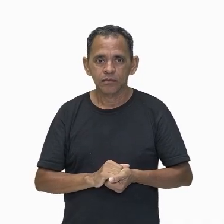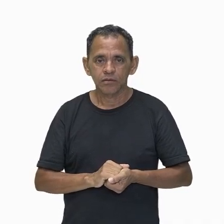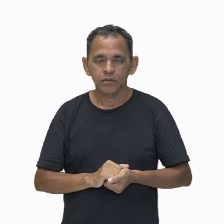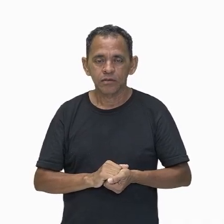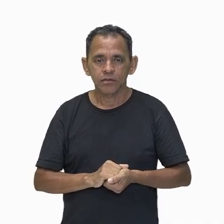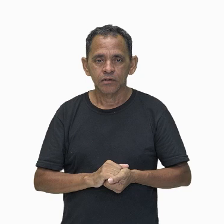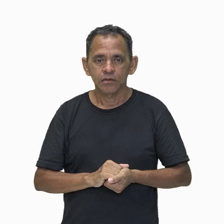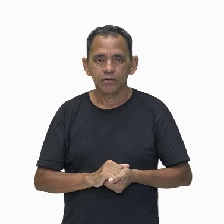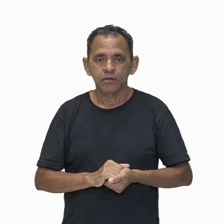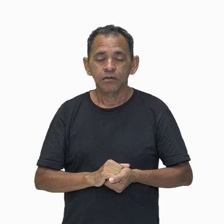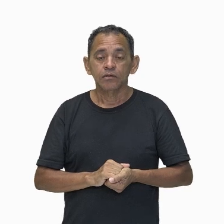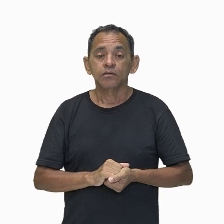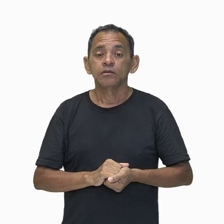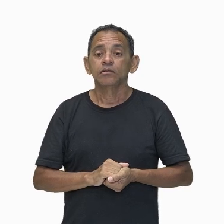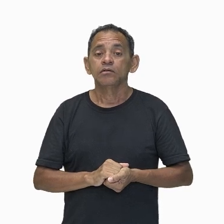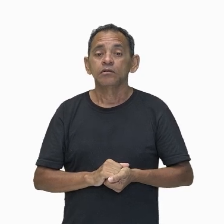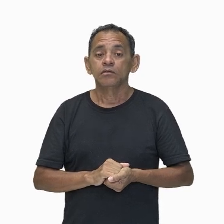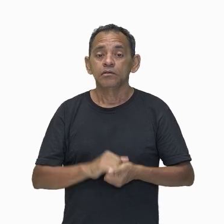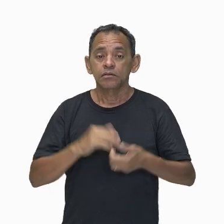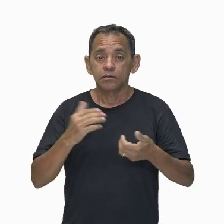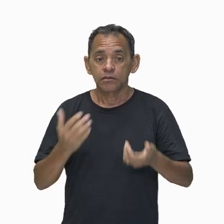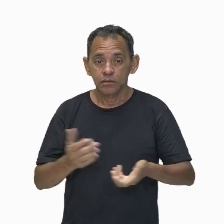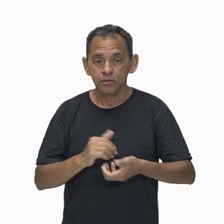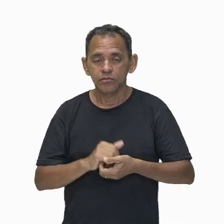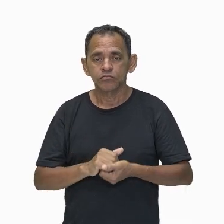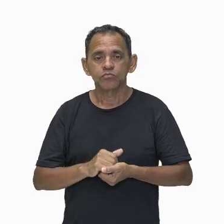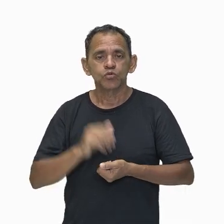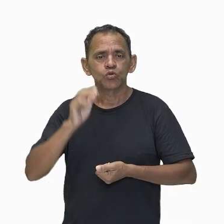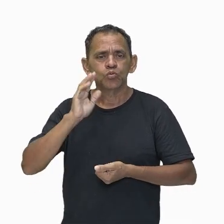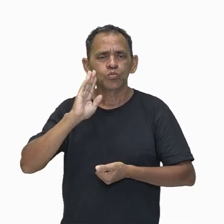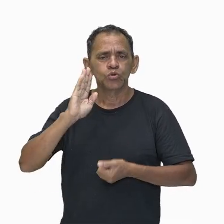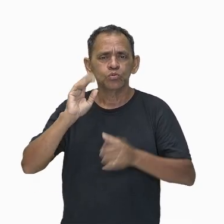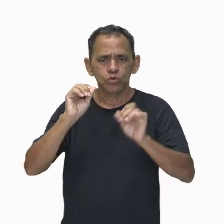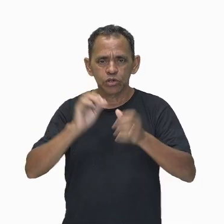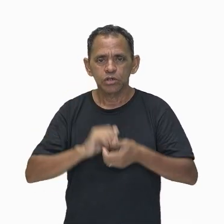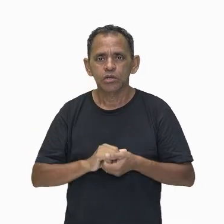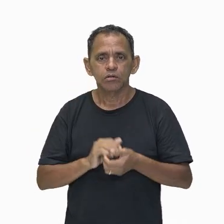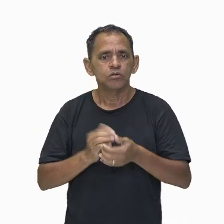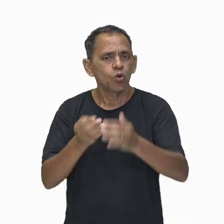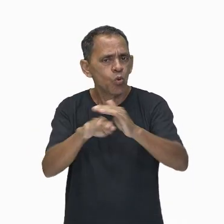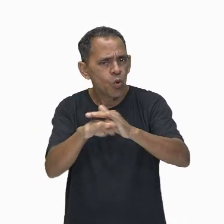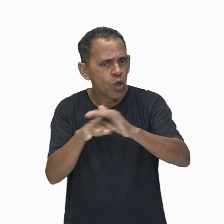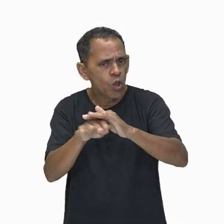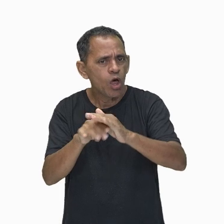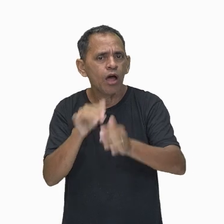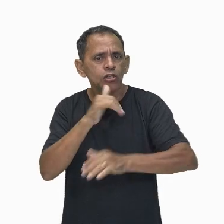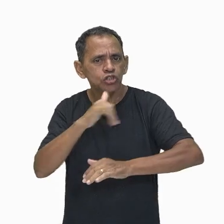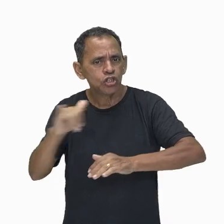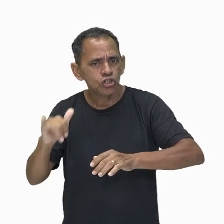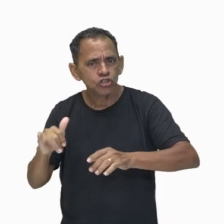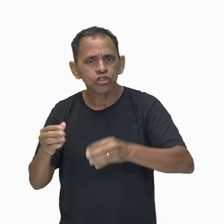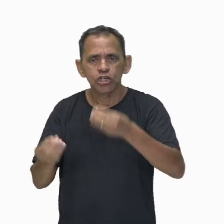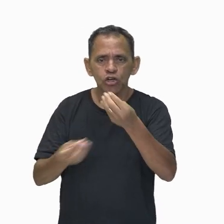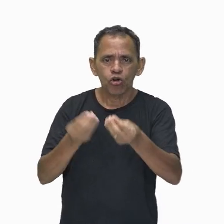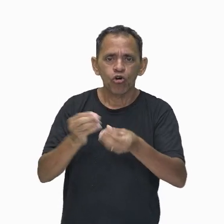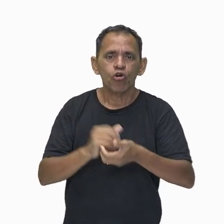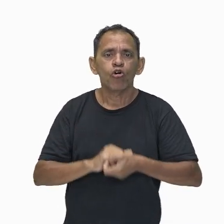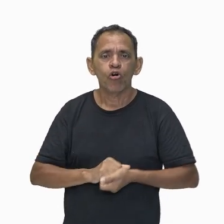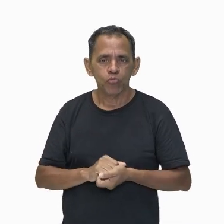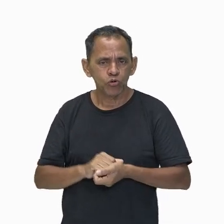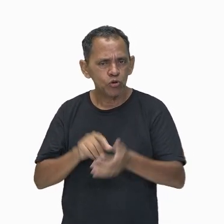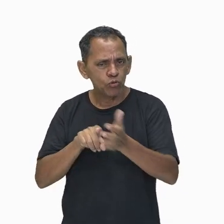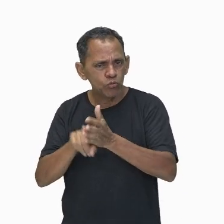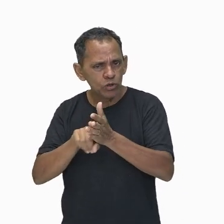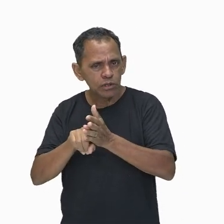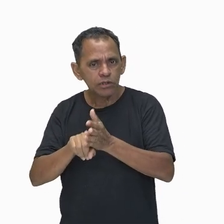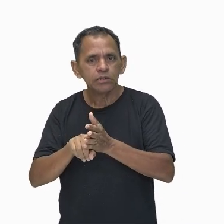A princípio, o princípio da conservação de energia constitui uma das grandes generalizações científicas elaboradas no